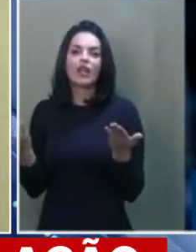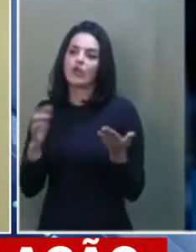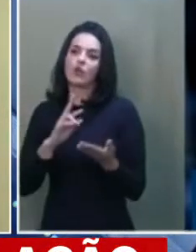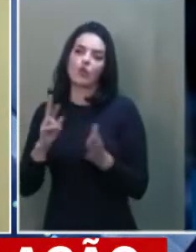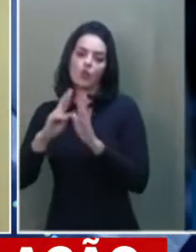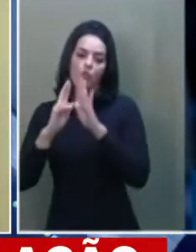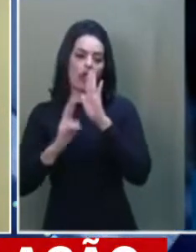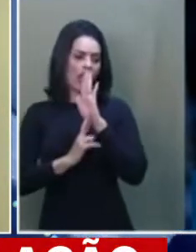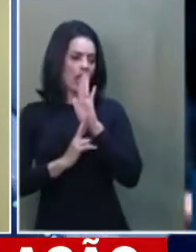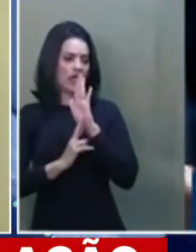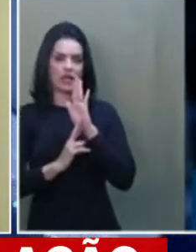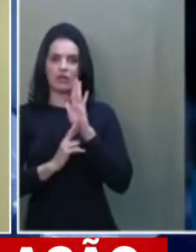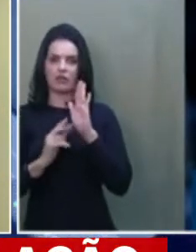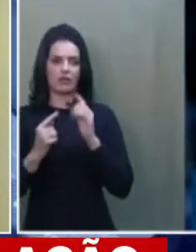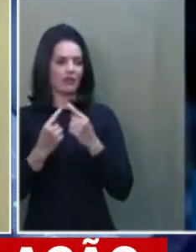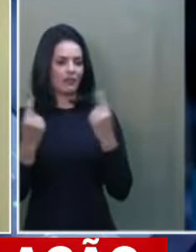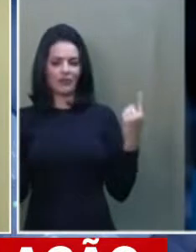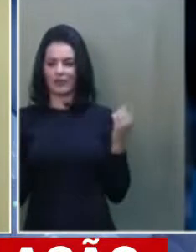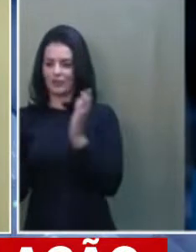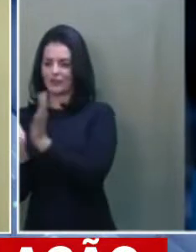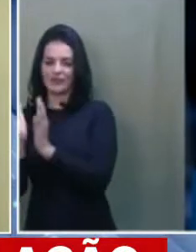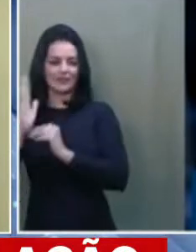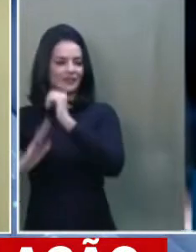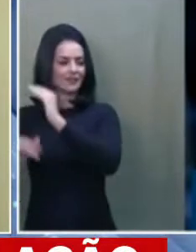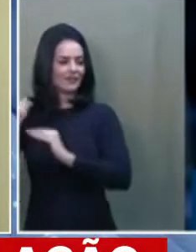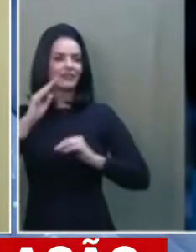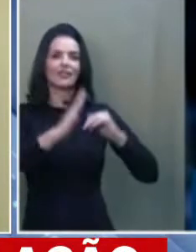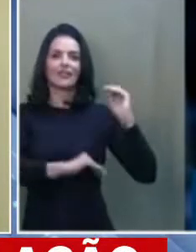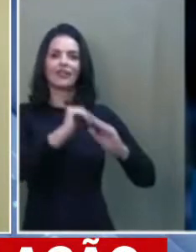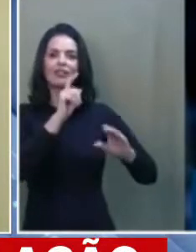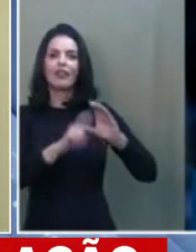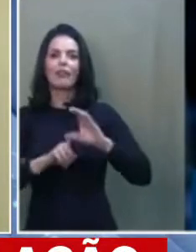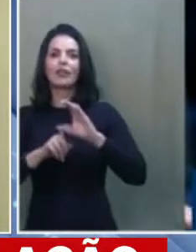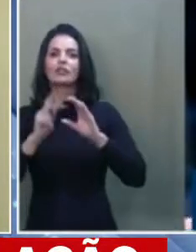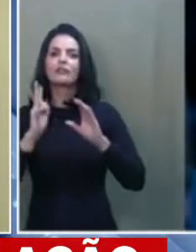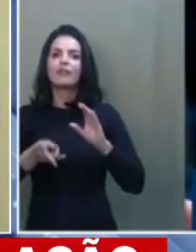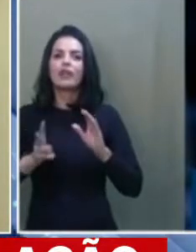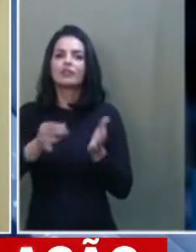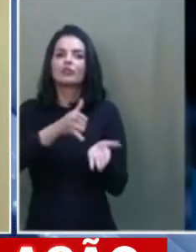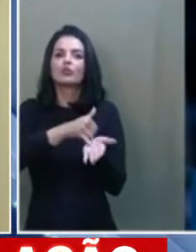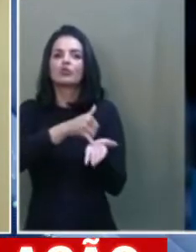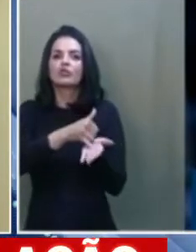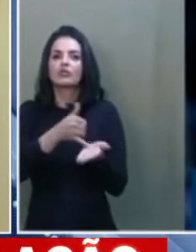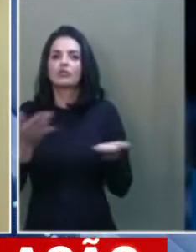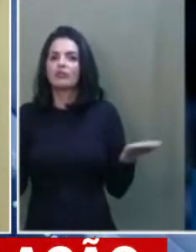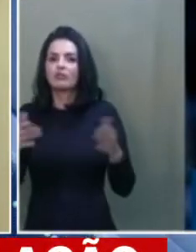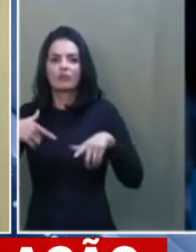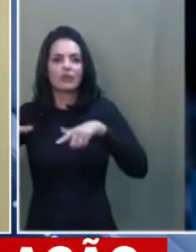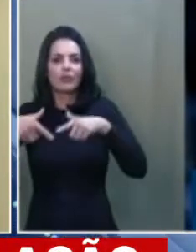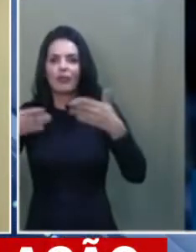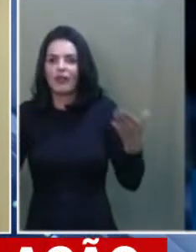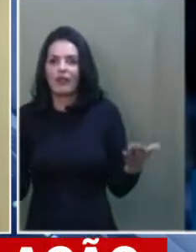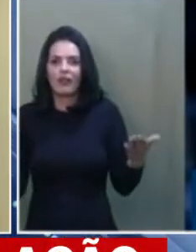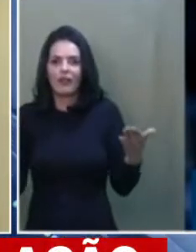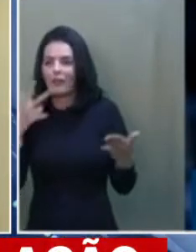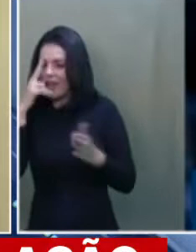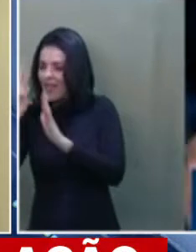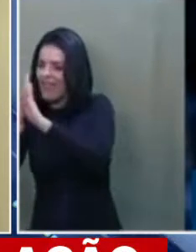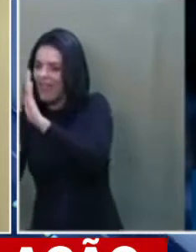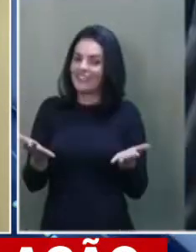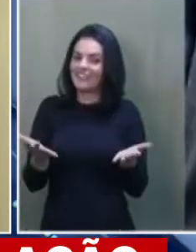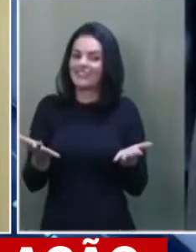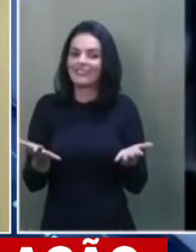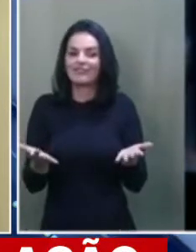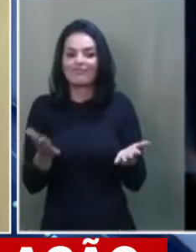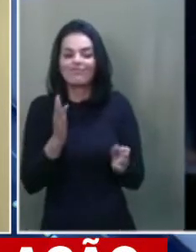só para eles? Porque, quanto aos motoristas de aplicativo, não foi possível ter acesso ao cadastro deles? É isso? Entendi certo? O governo